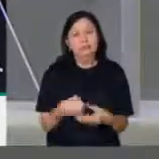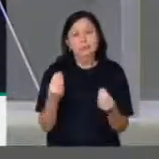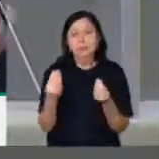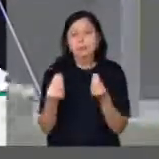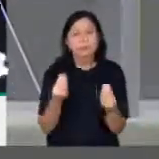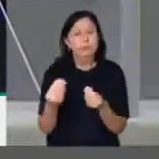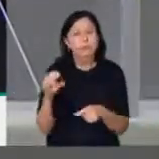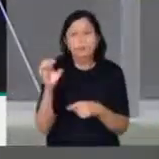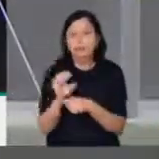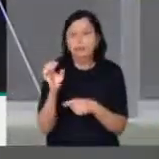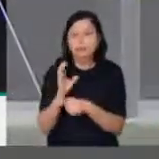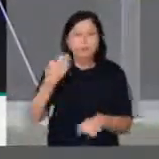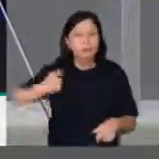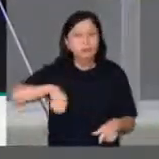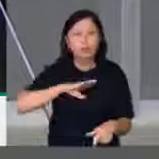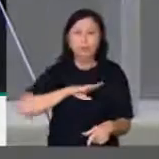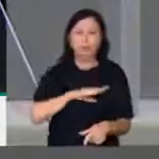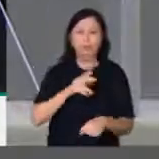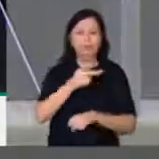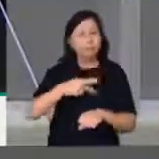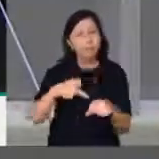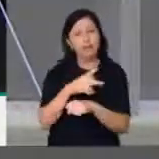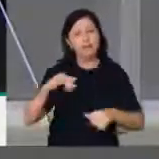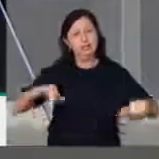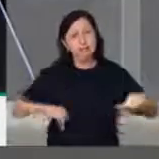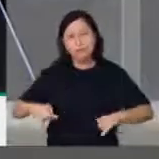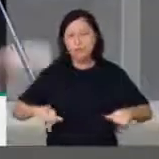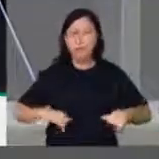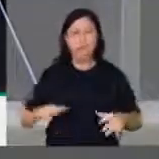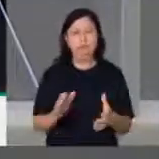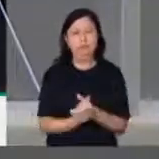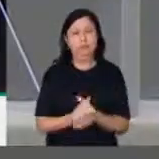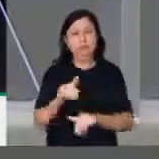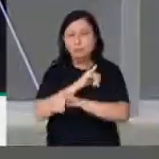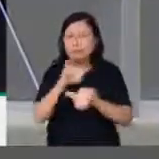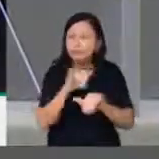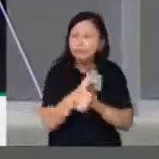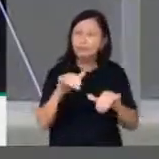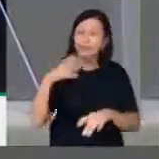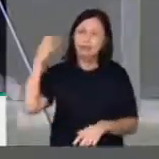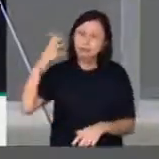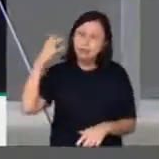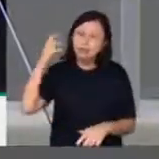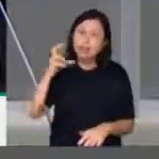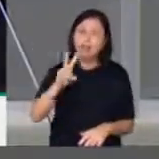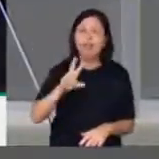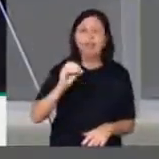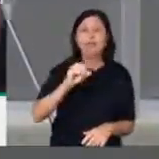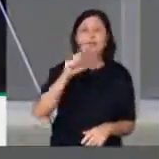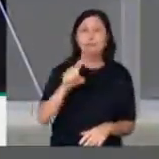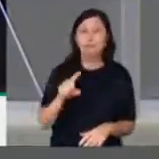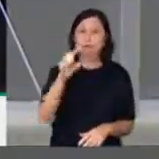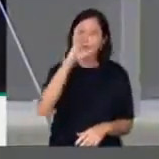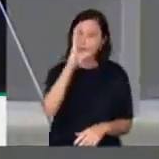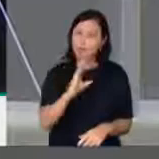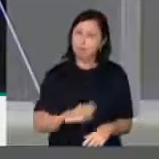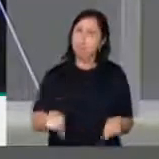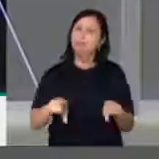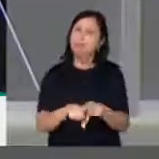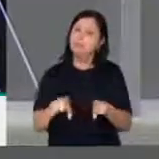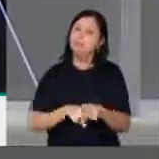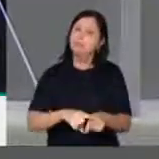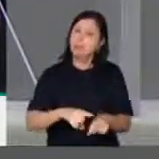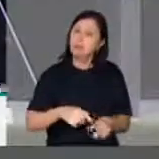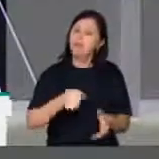país pode viver. Muito obrigada e eu peço a divulgação na Voz do Brasil que seja registrado nos anais